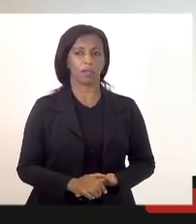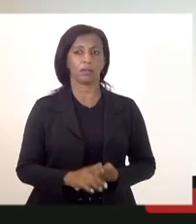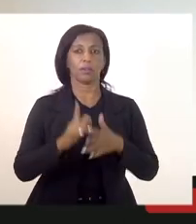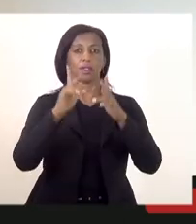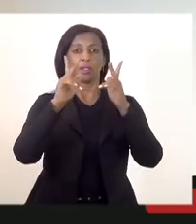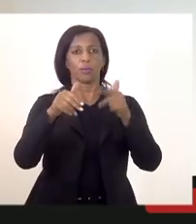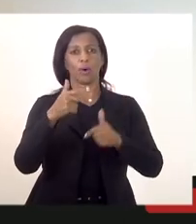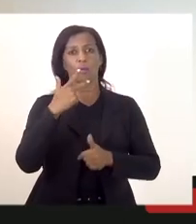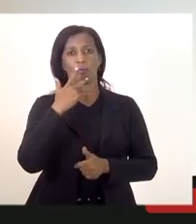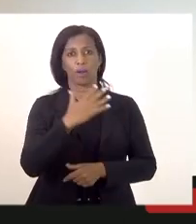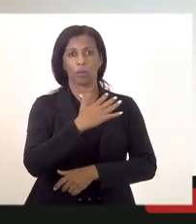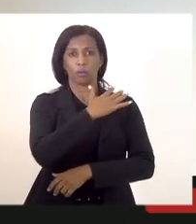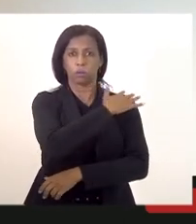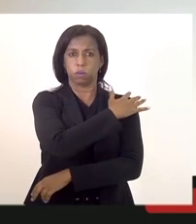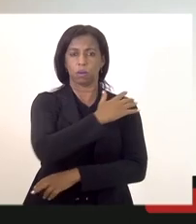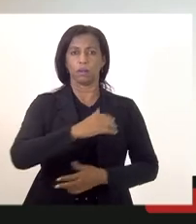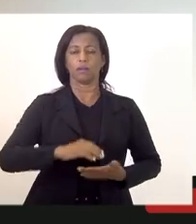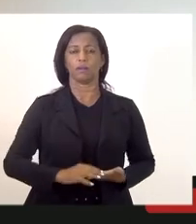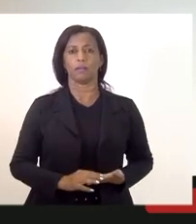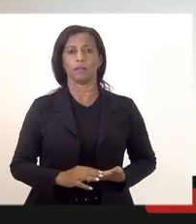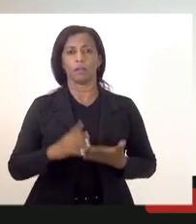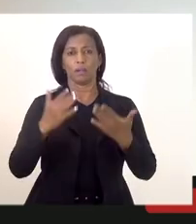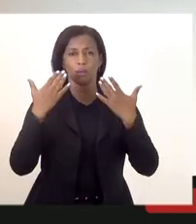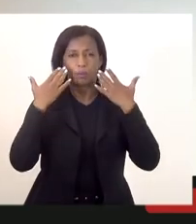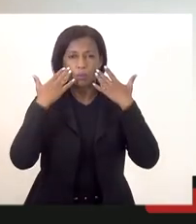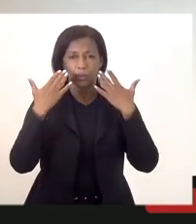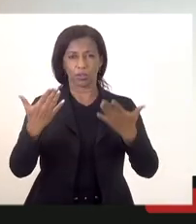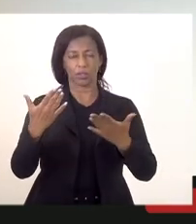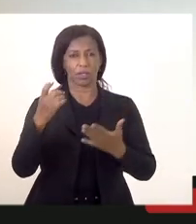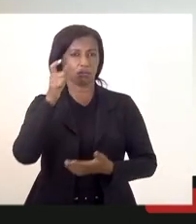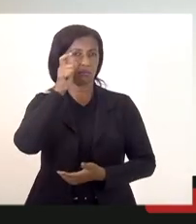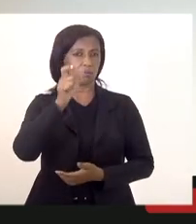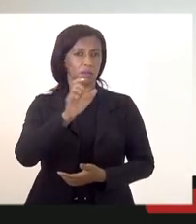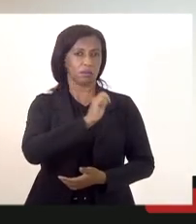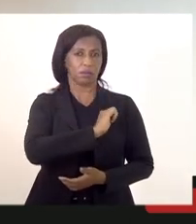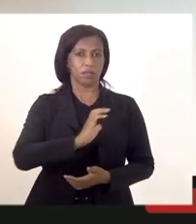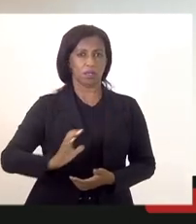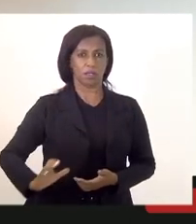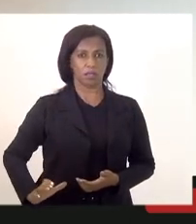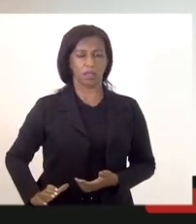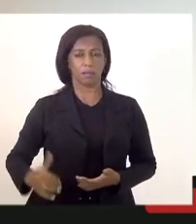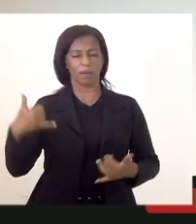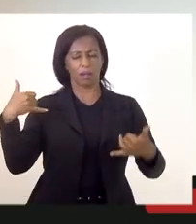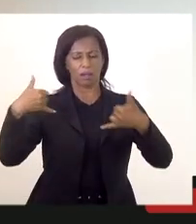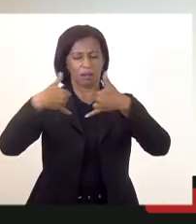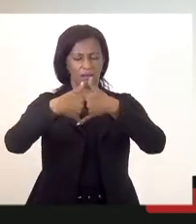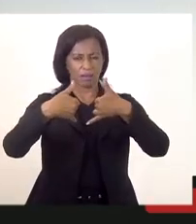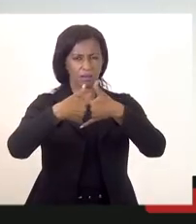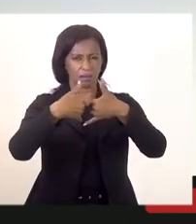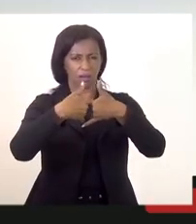comandante o interesse mostrado pelo presidente André Siciliano pela ligação que ele fez